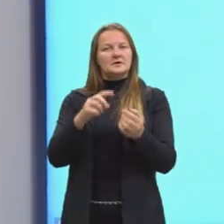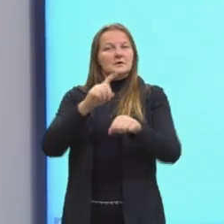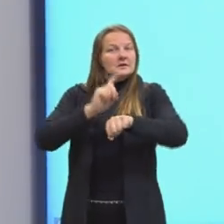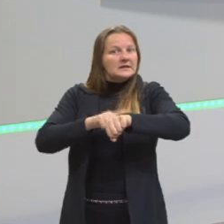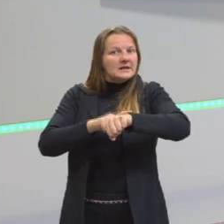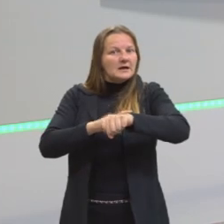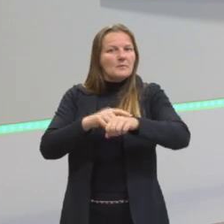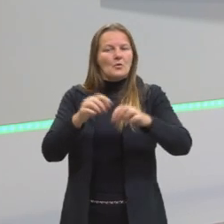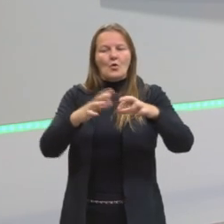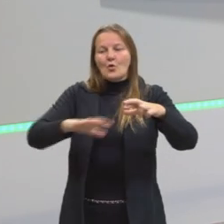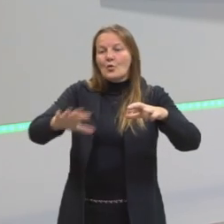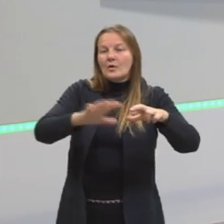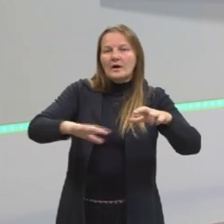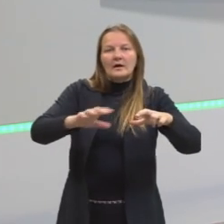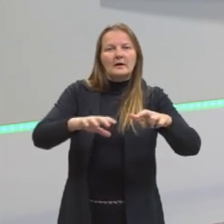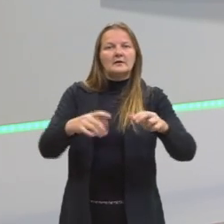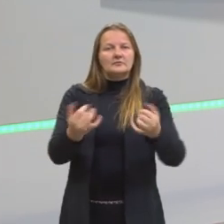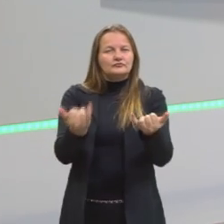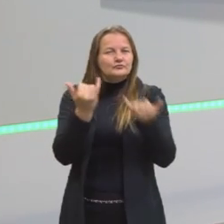e o espaço.